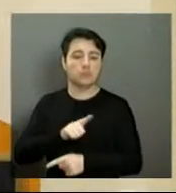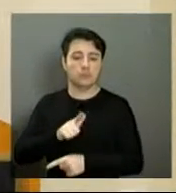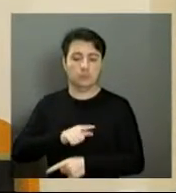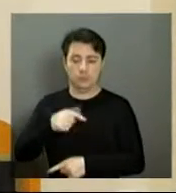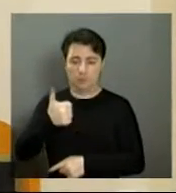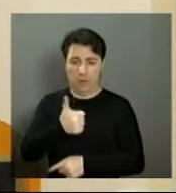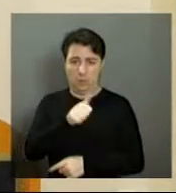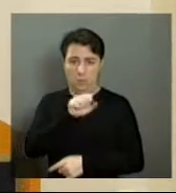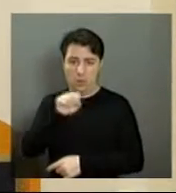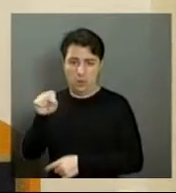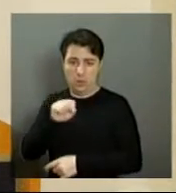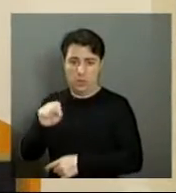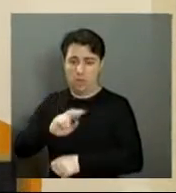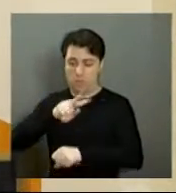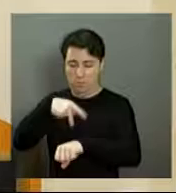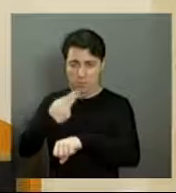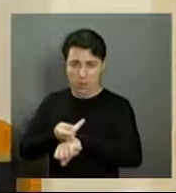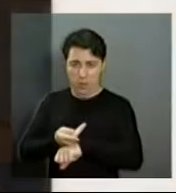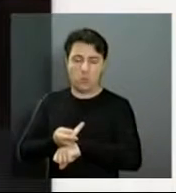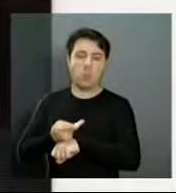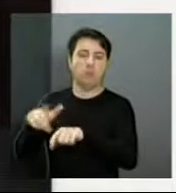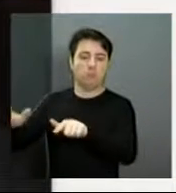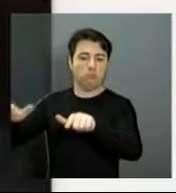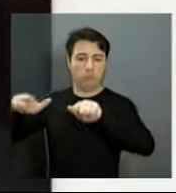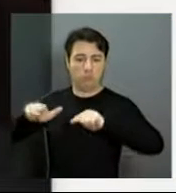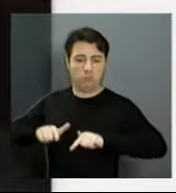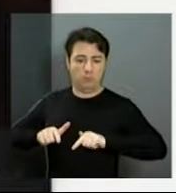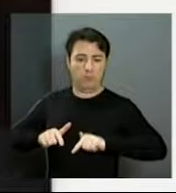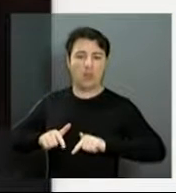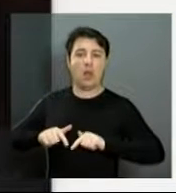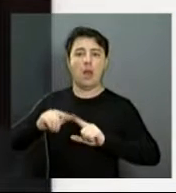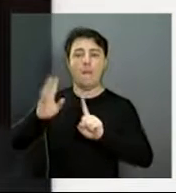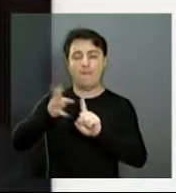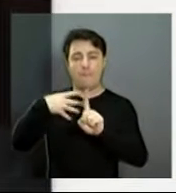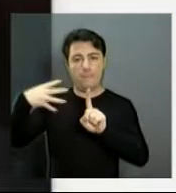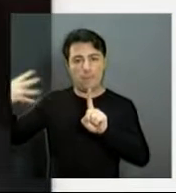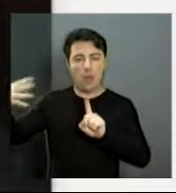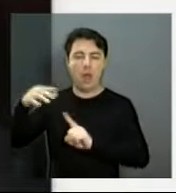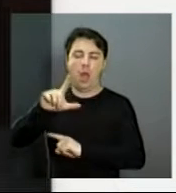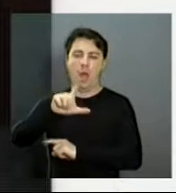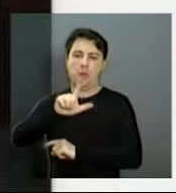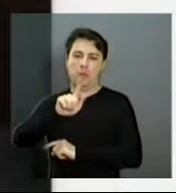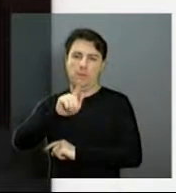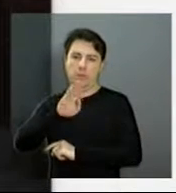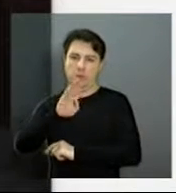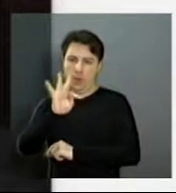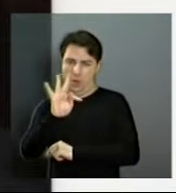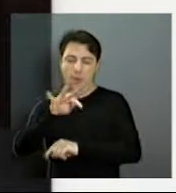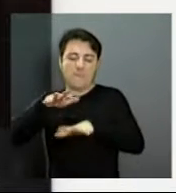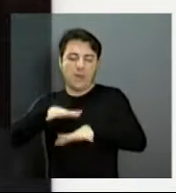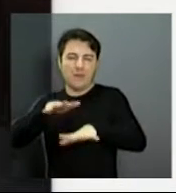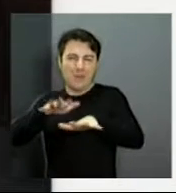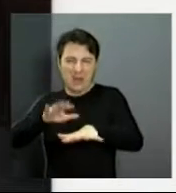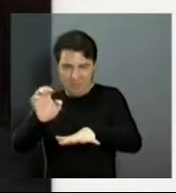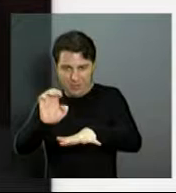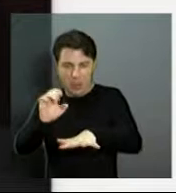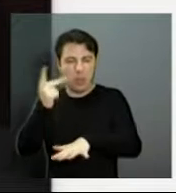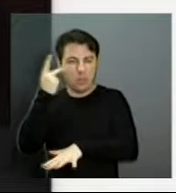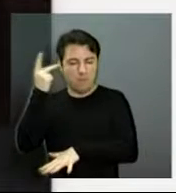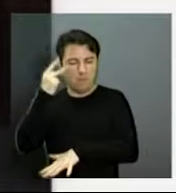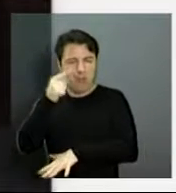18º Prêmio Cidadania em Respeito à Diversidade, é um prêmio da Parada LGBT de São Paulo, é a maior parada do mundo, e nós somos